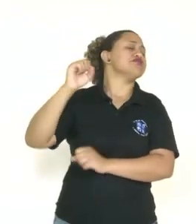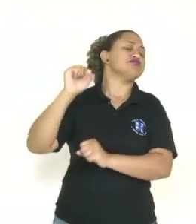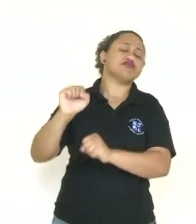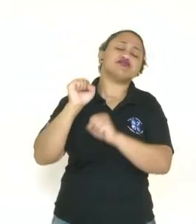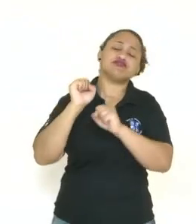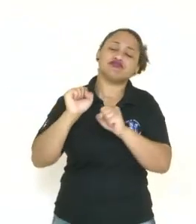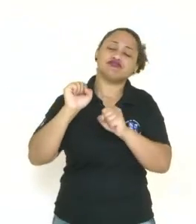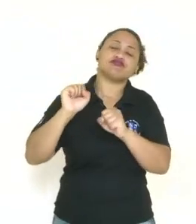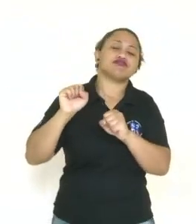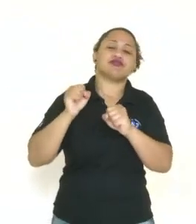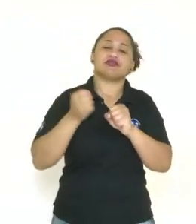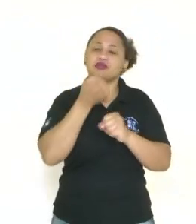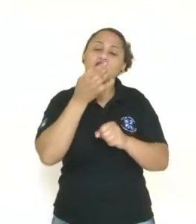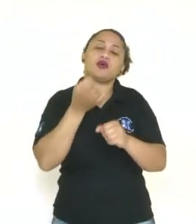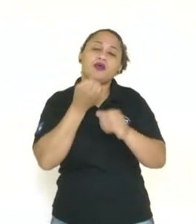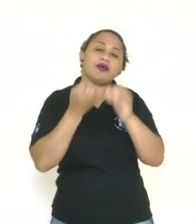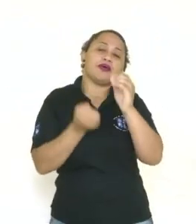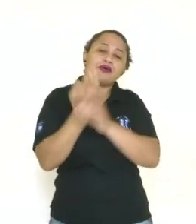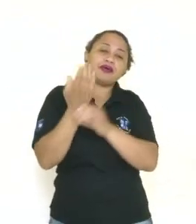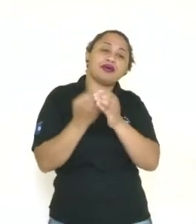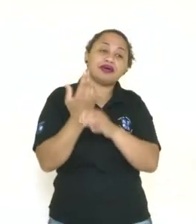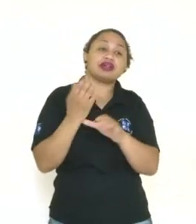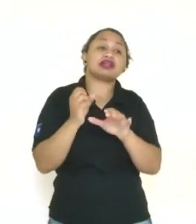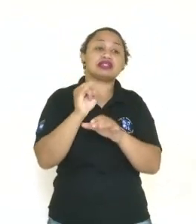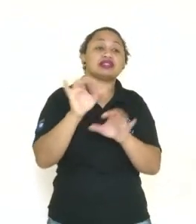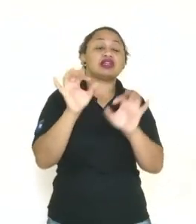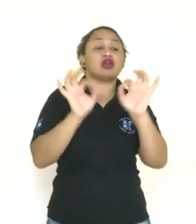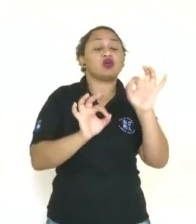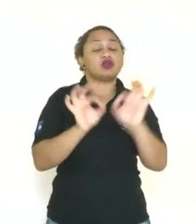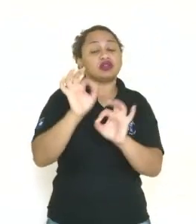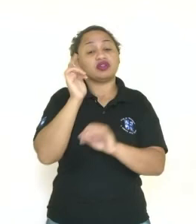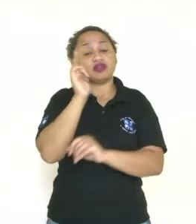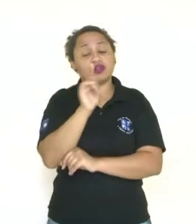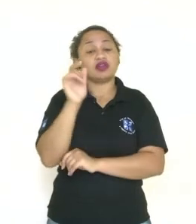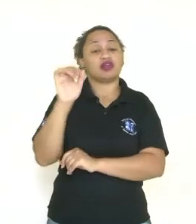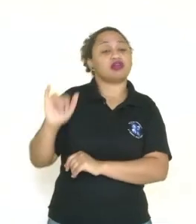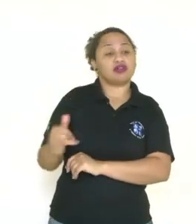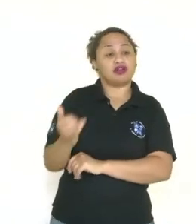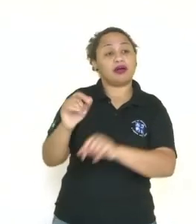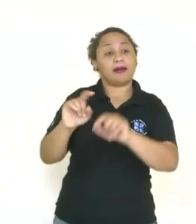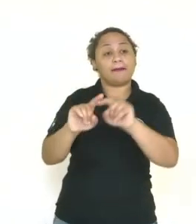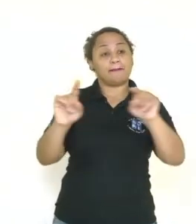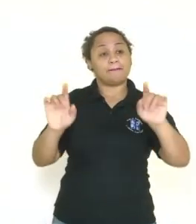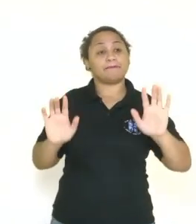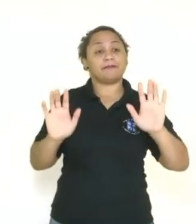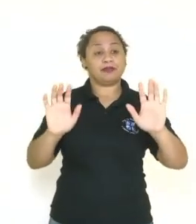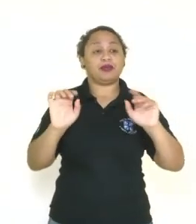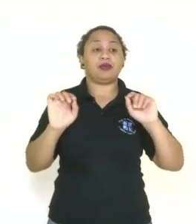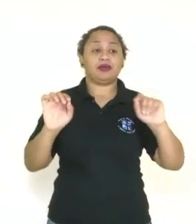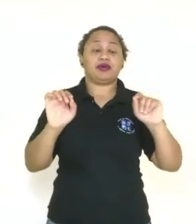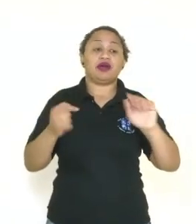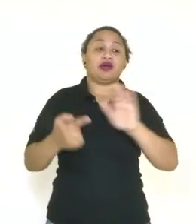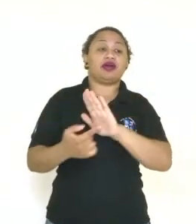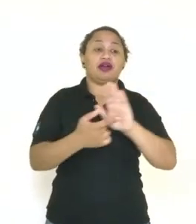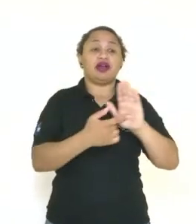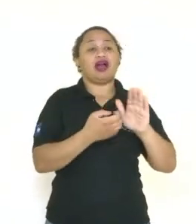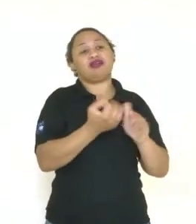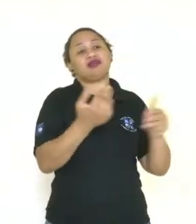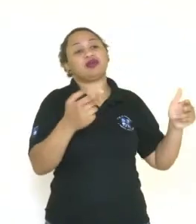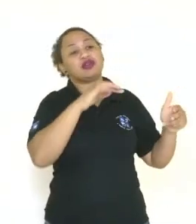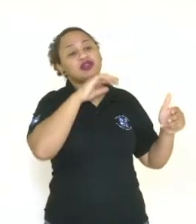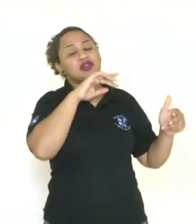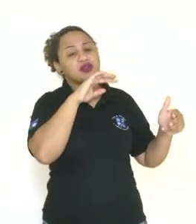bastante produtiva, quando devidamente aproveitada. No entanto, ela apresenta